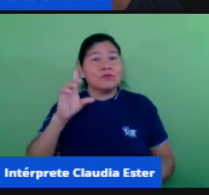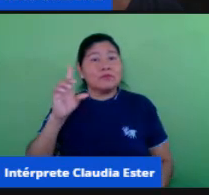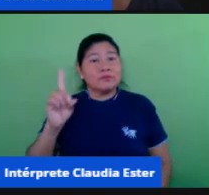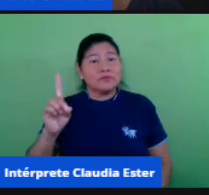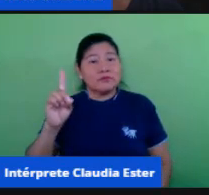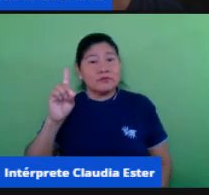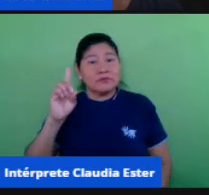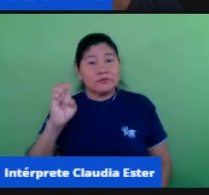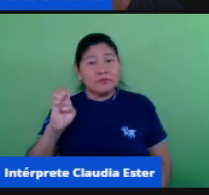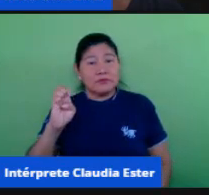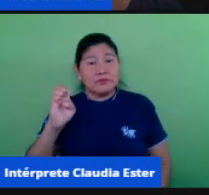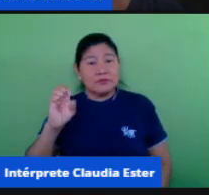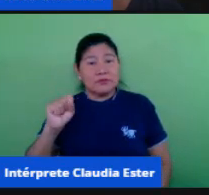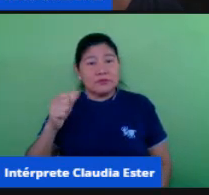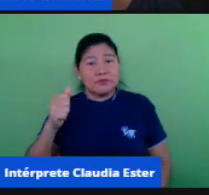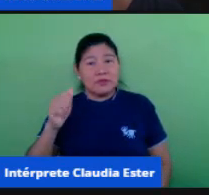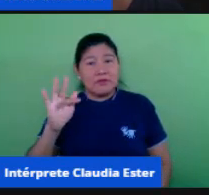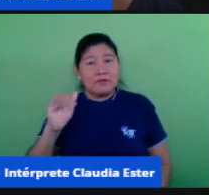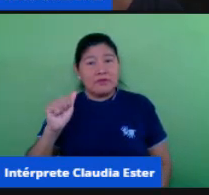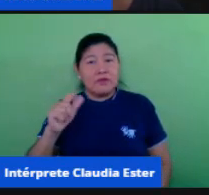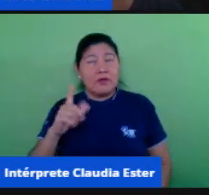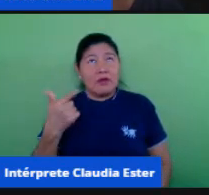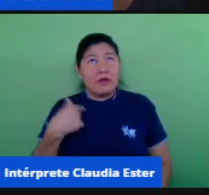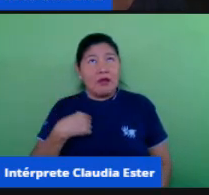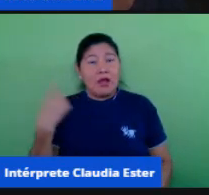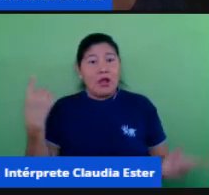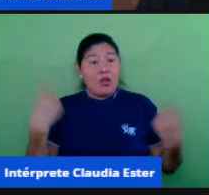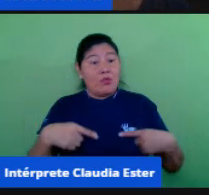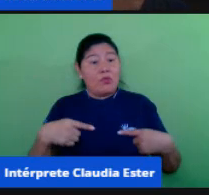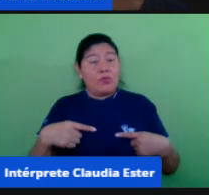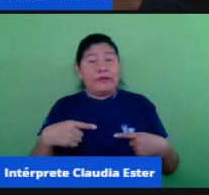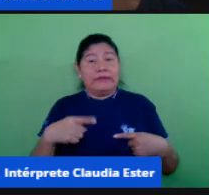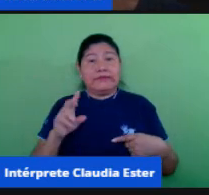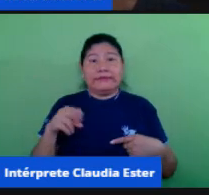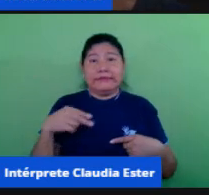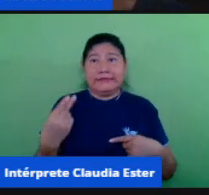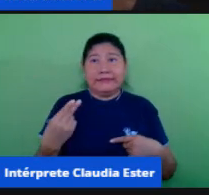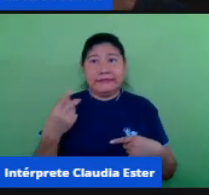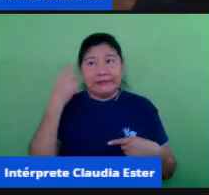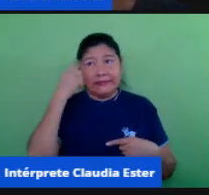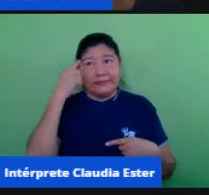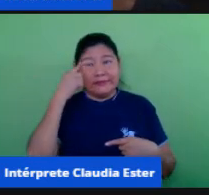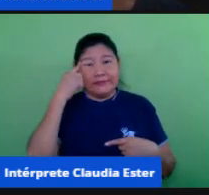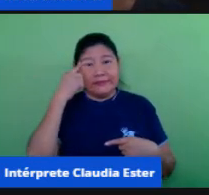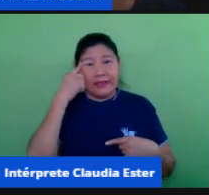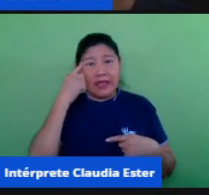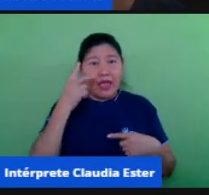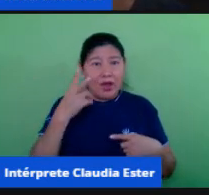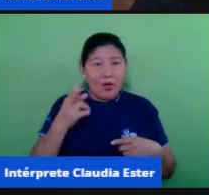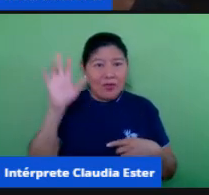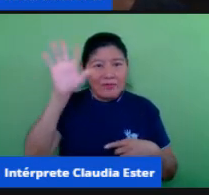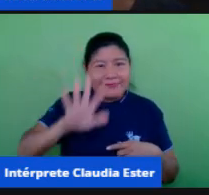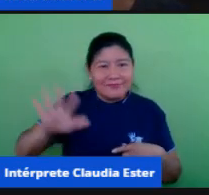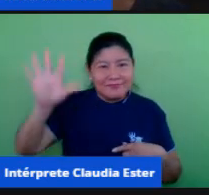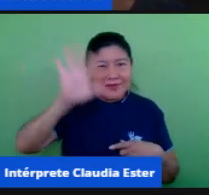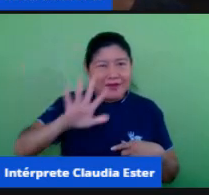nos remontam se nós pararmos para pensar ao grito a releitura do grito